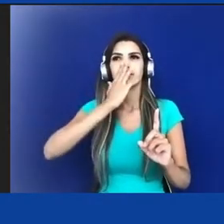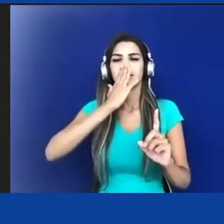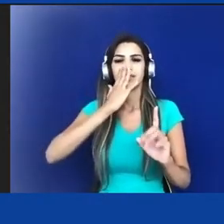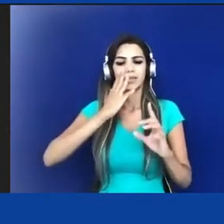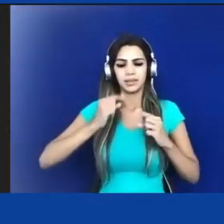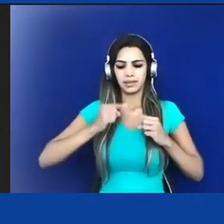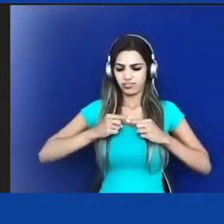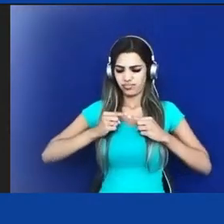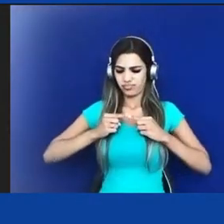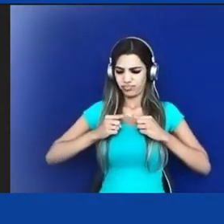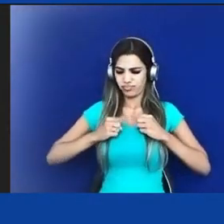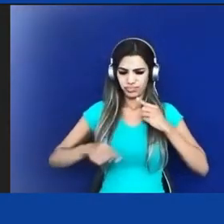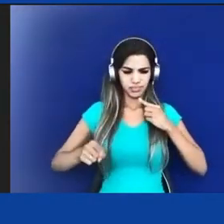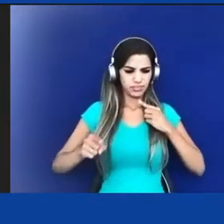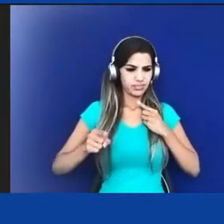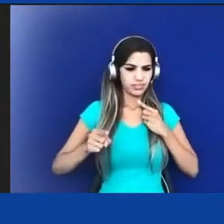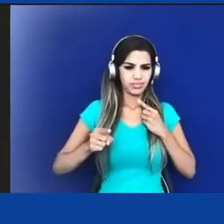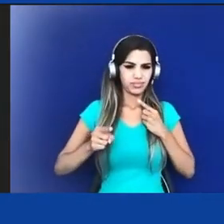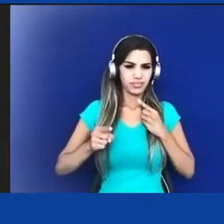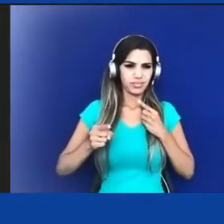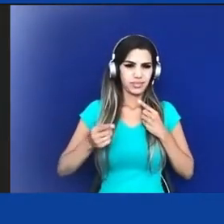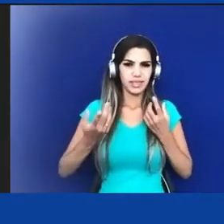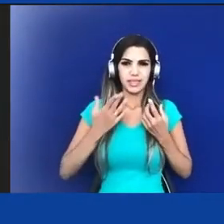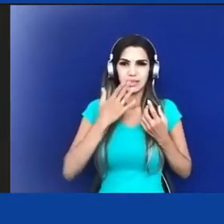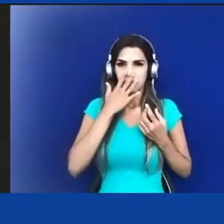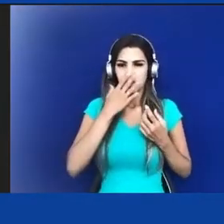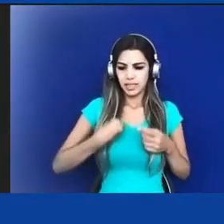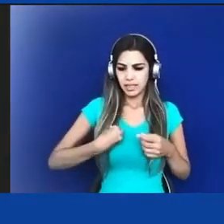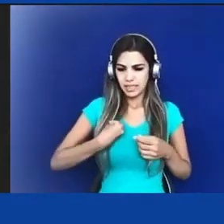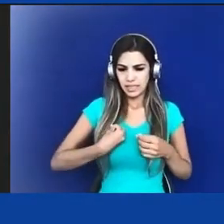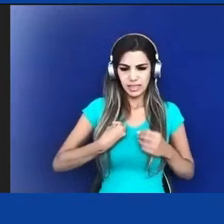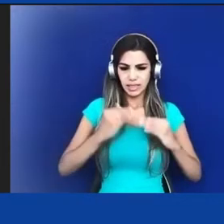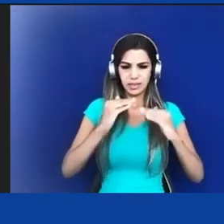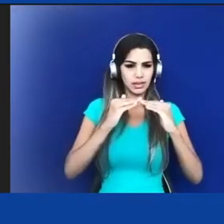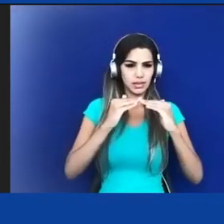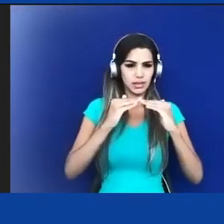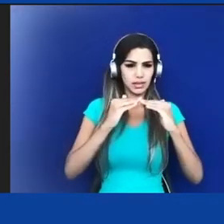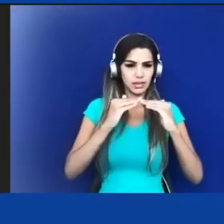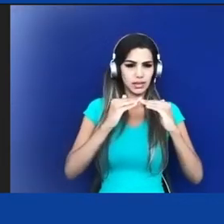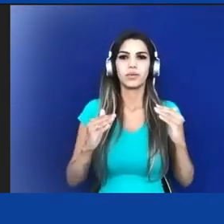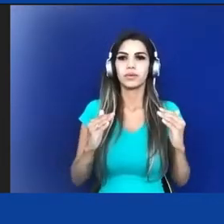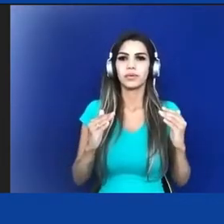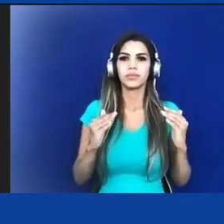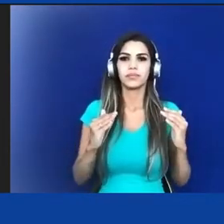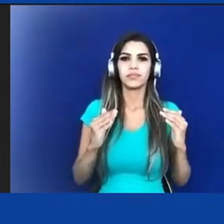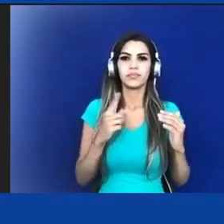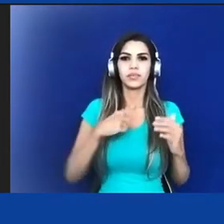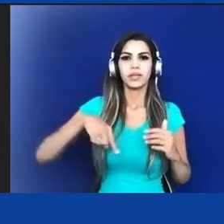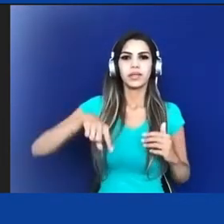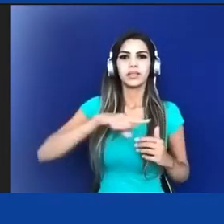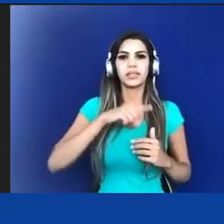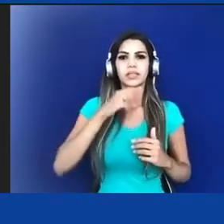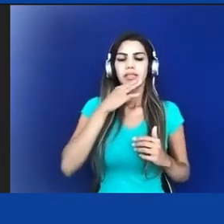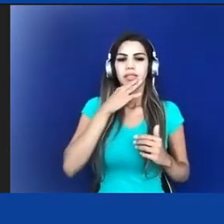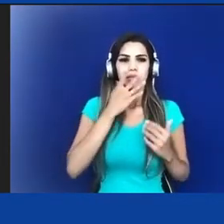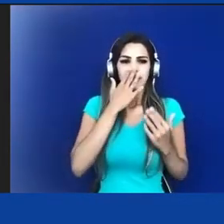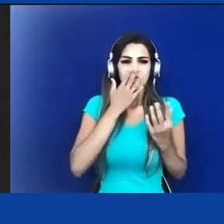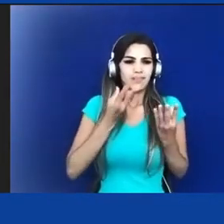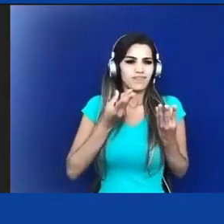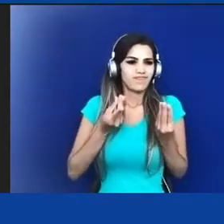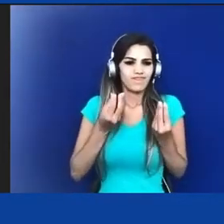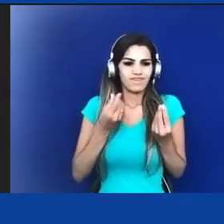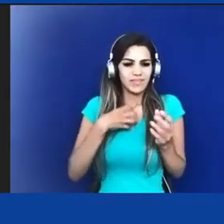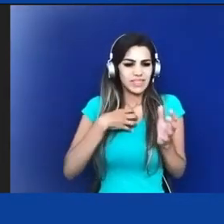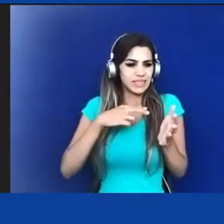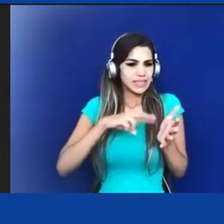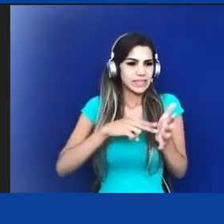concordamos em estar, nós achamos que não faz mais sentido, se é que algum dia